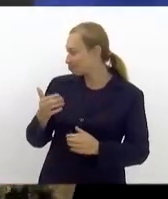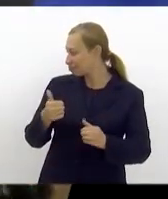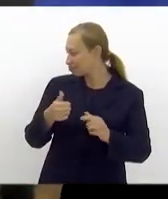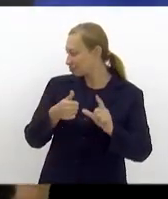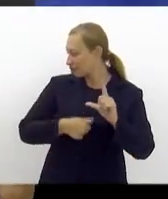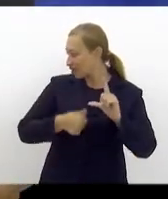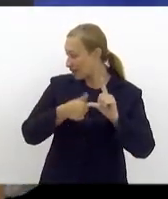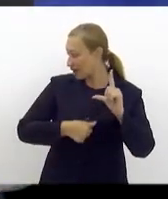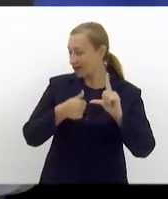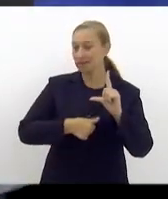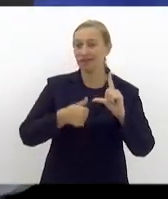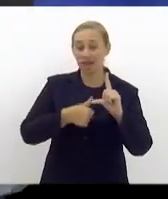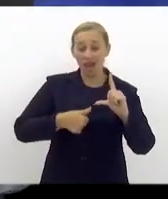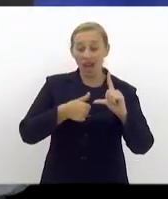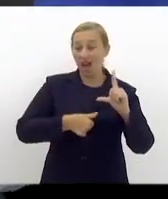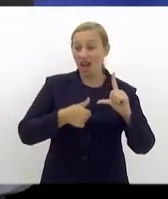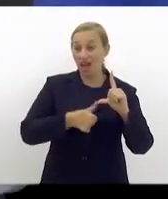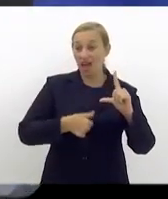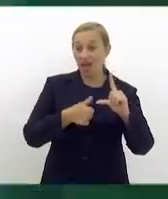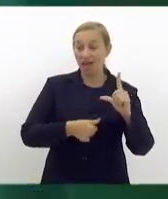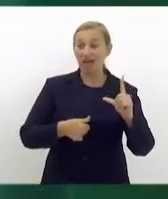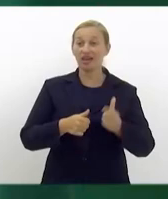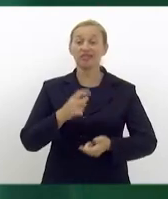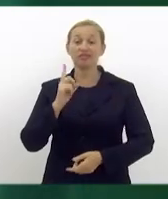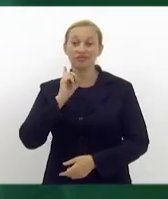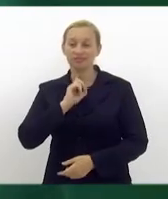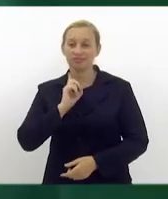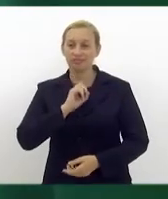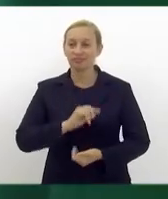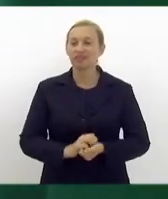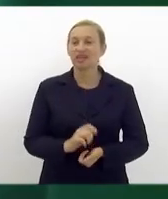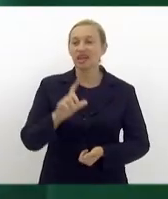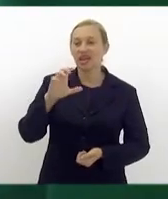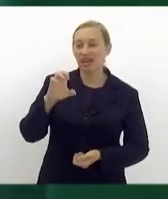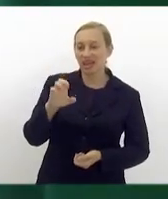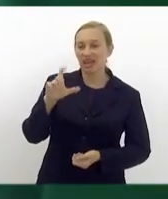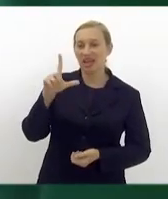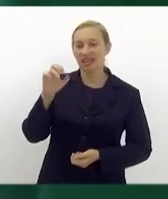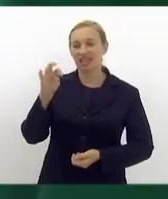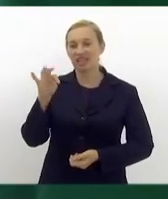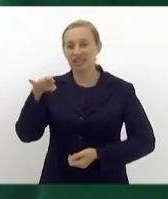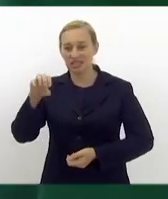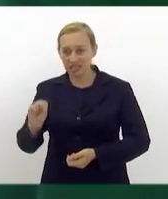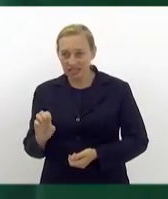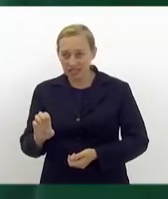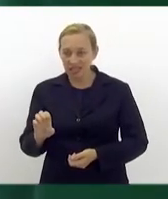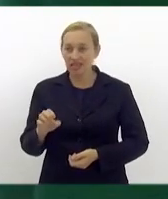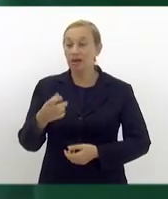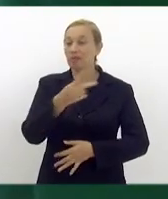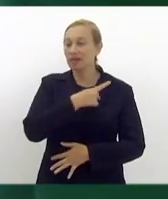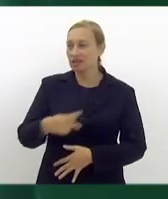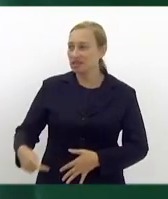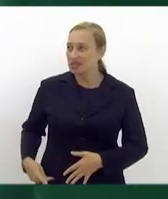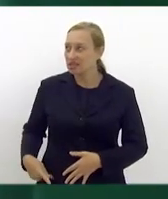Aplaudam a Camila. Elenice Martineau, presidente da